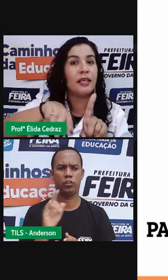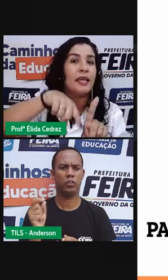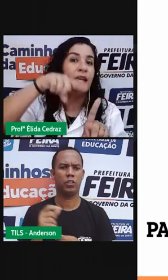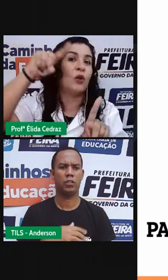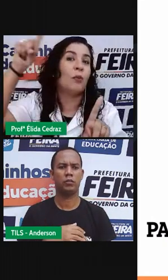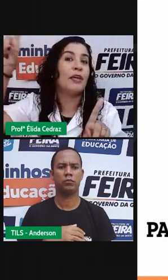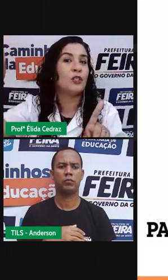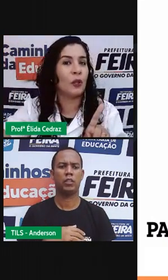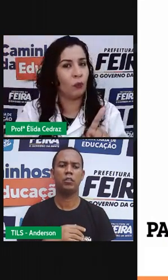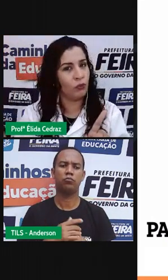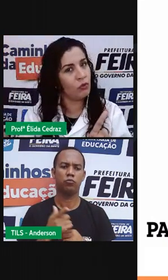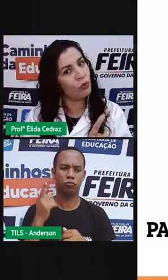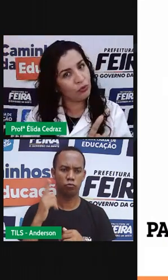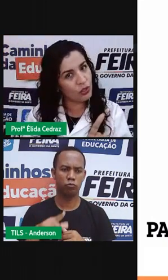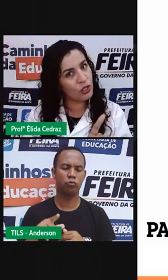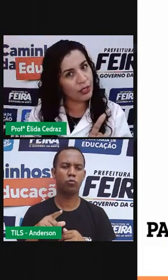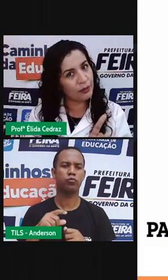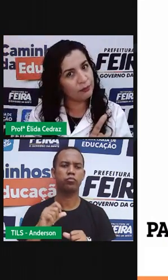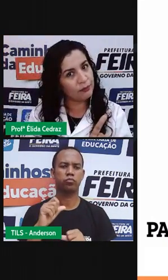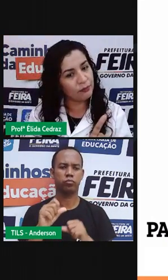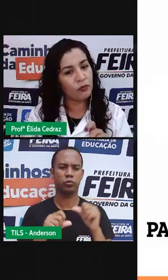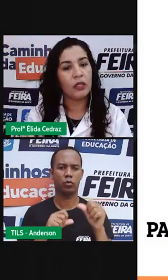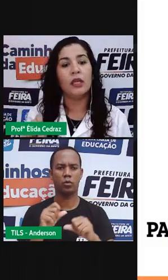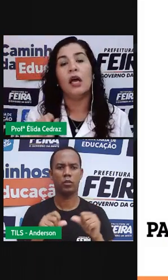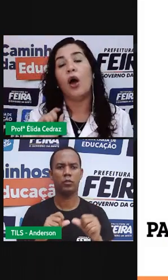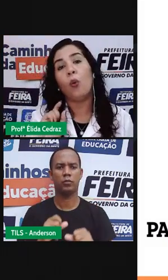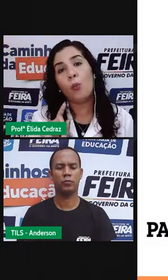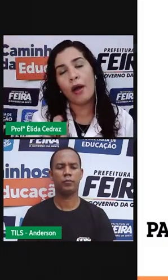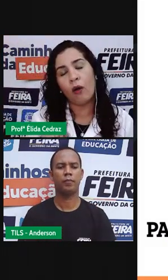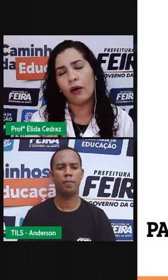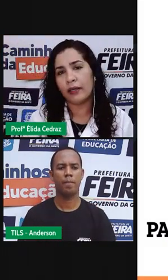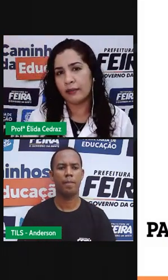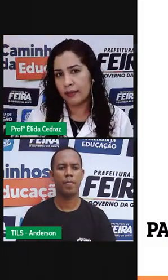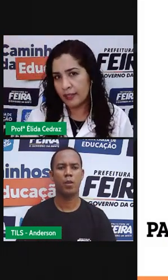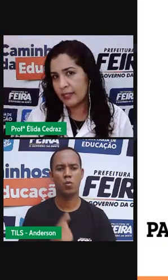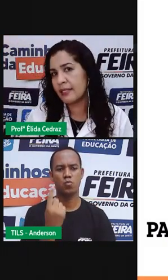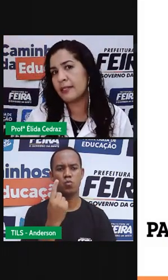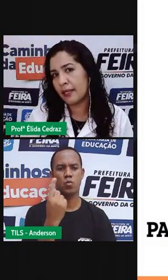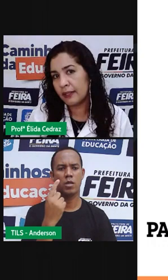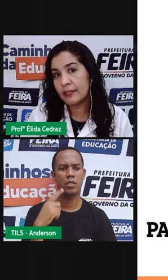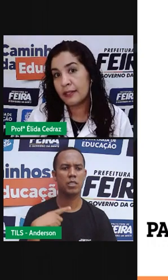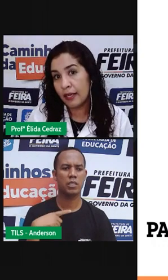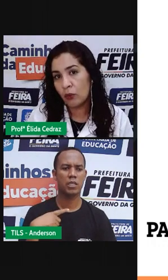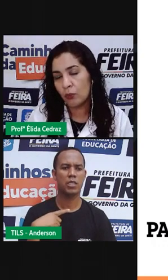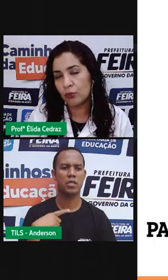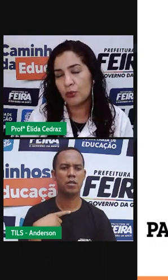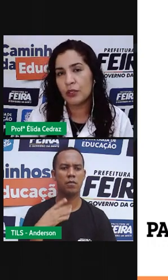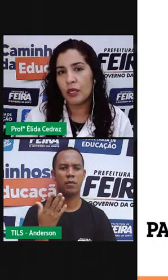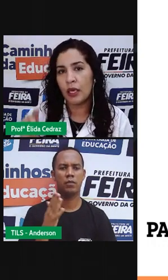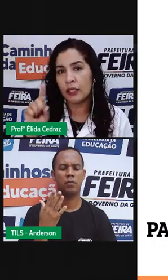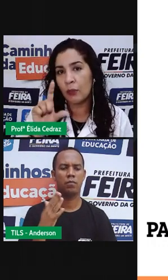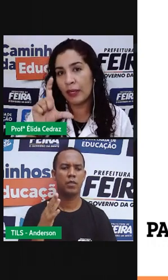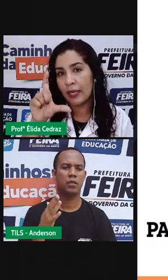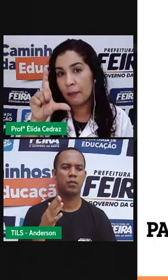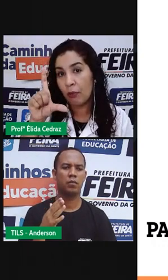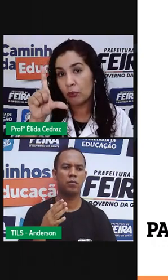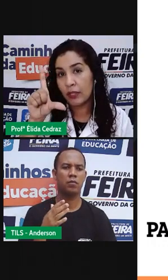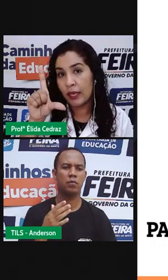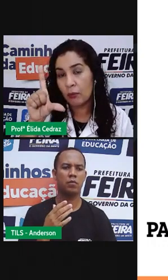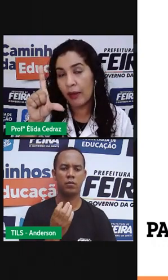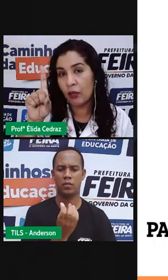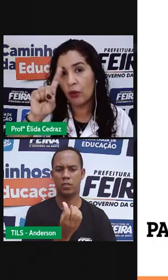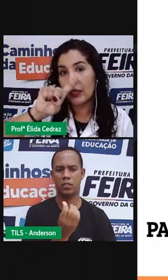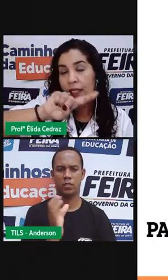e aí começa um novo dia. Uma hora tem setenta segundos. Então, aquele